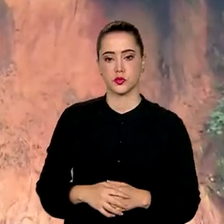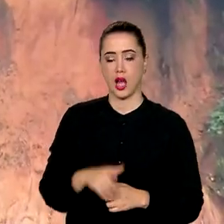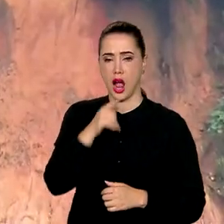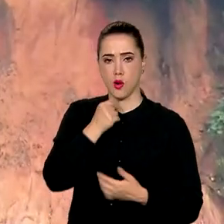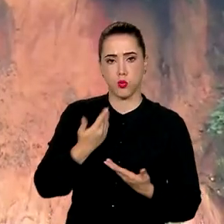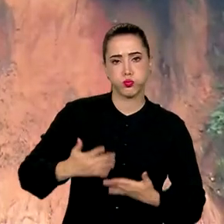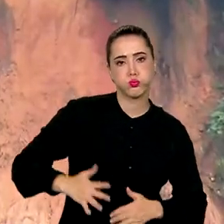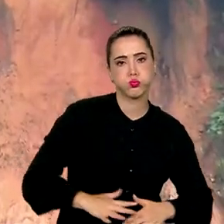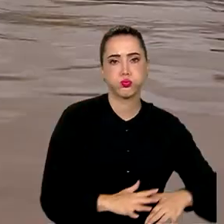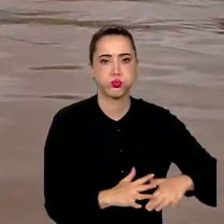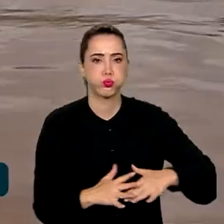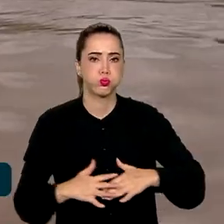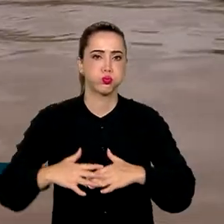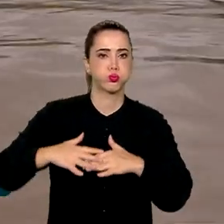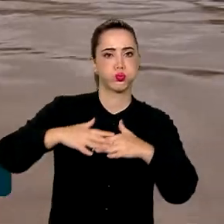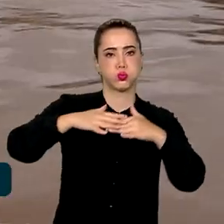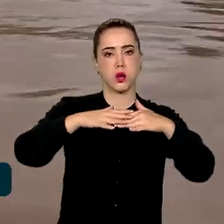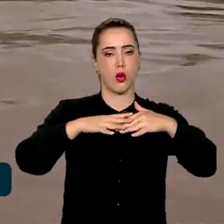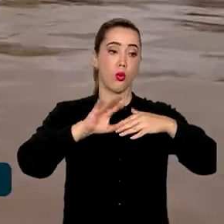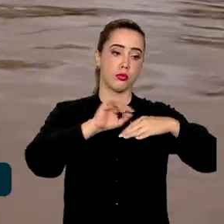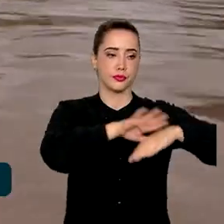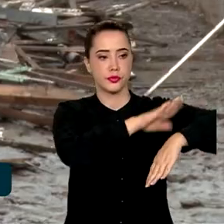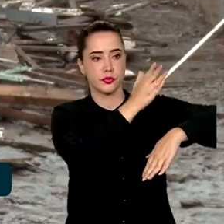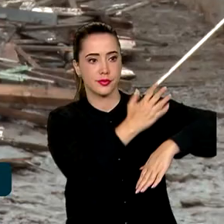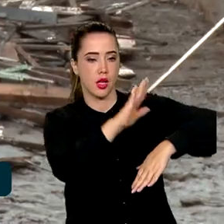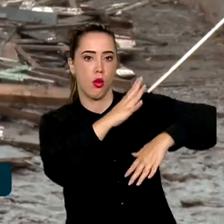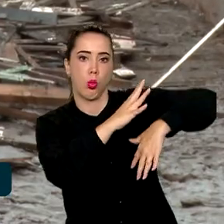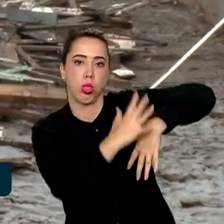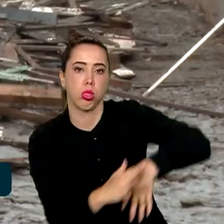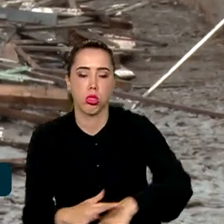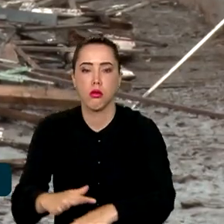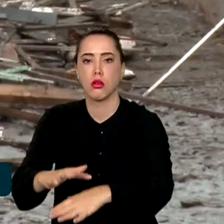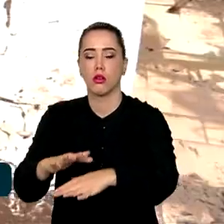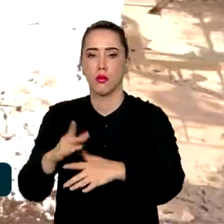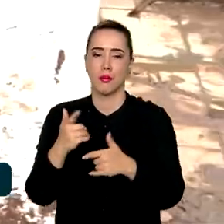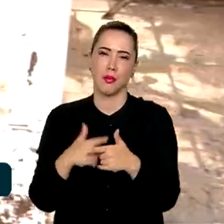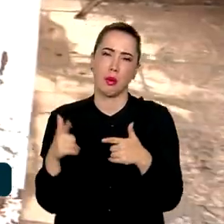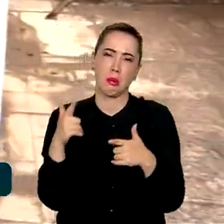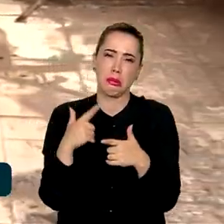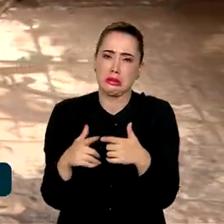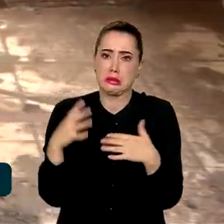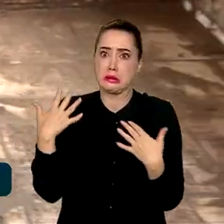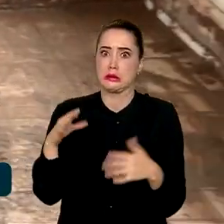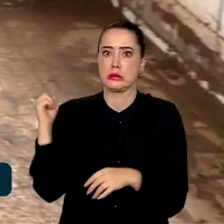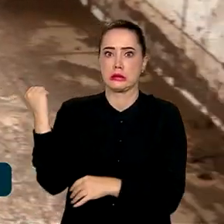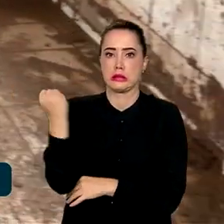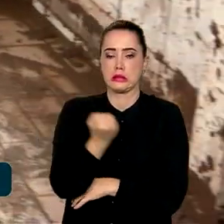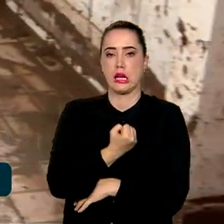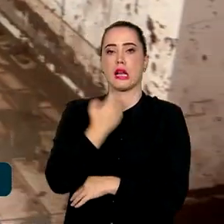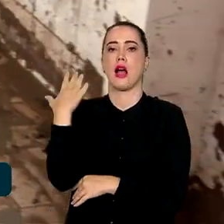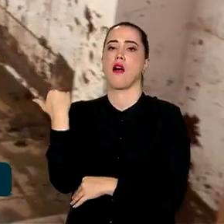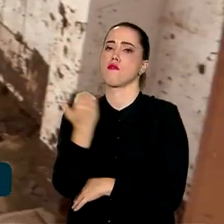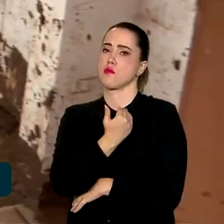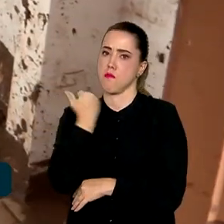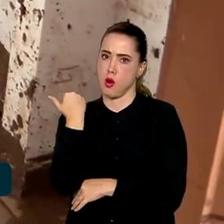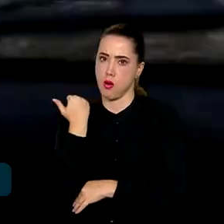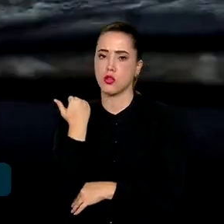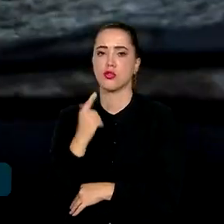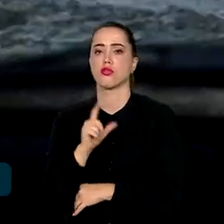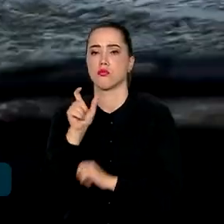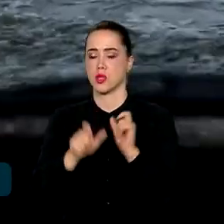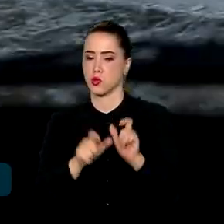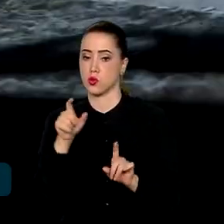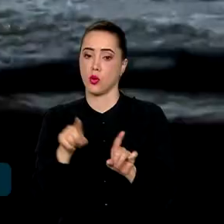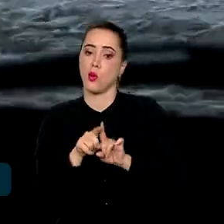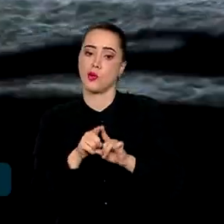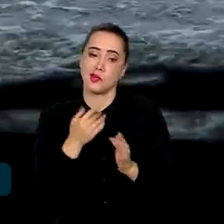Enchentes, deslizamentos, catástrofes naturais que fazem muitas vítimas e trazem perdas. Recentemente,